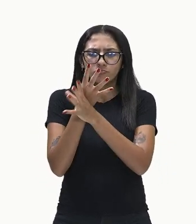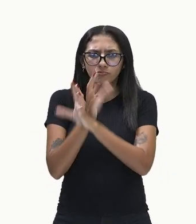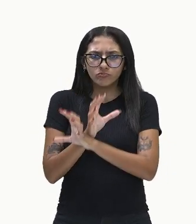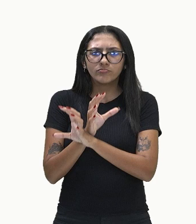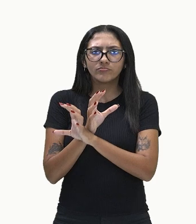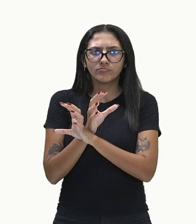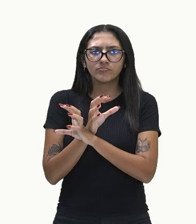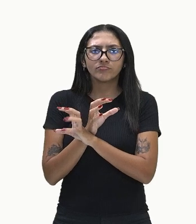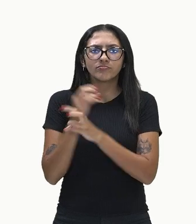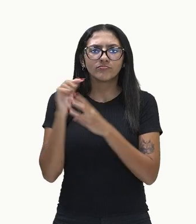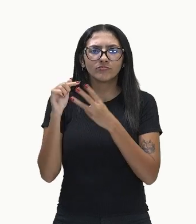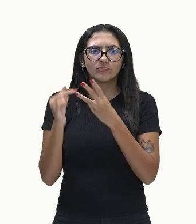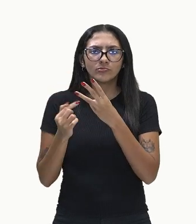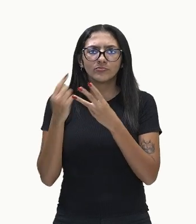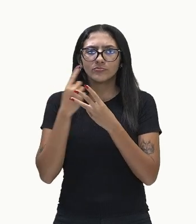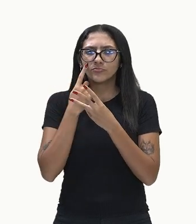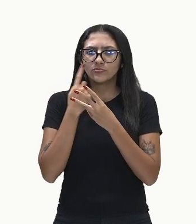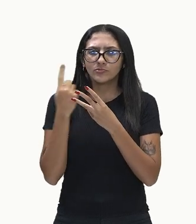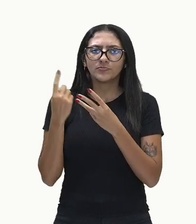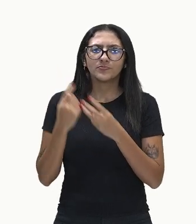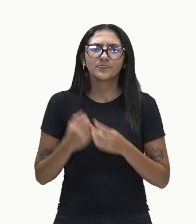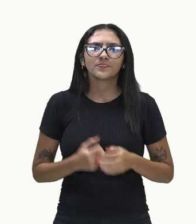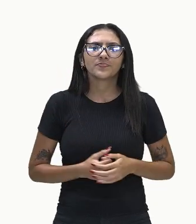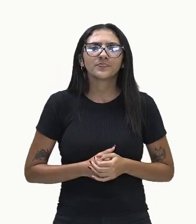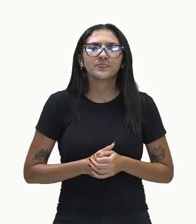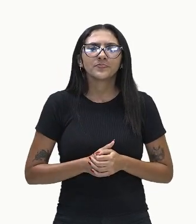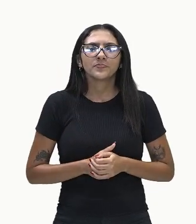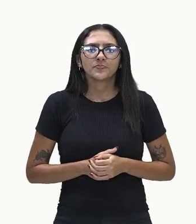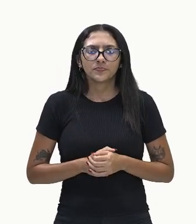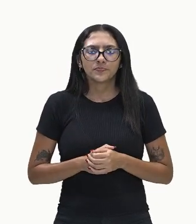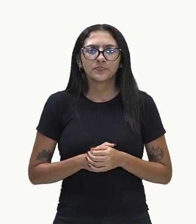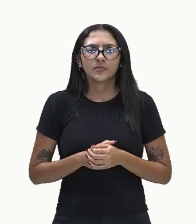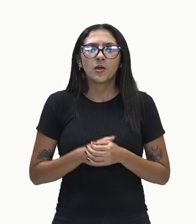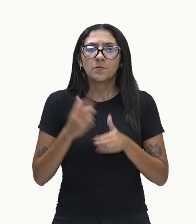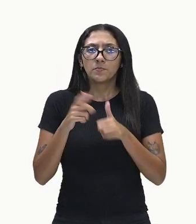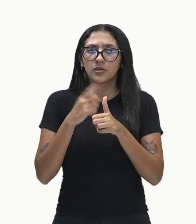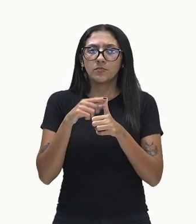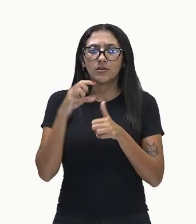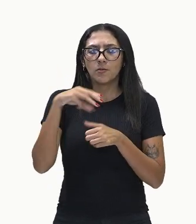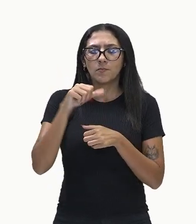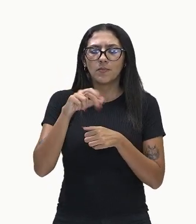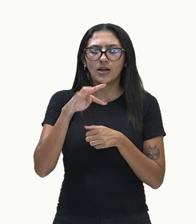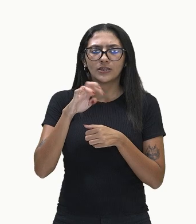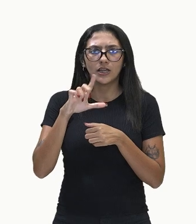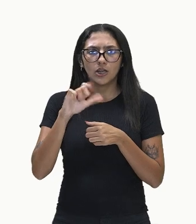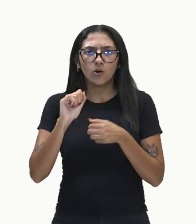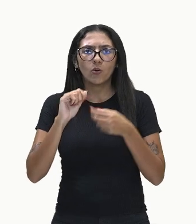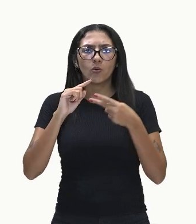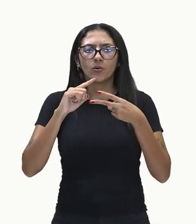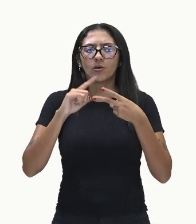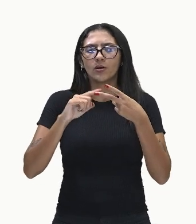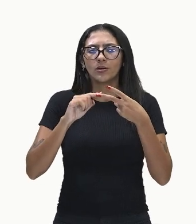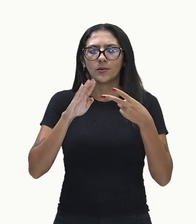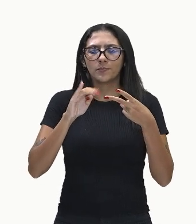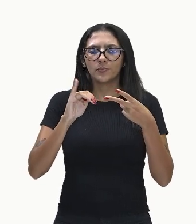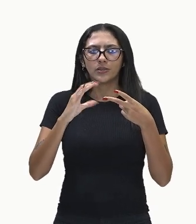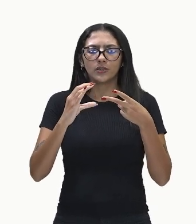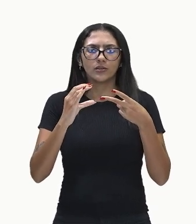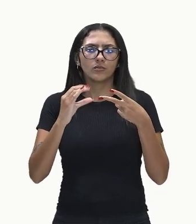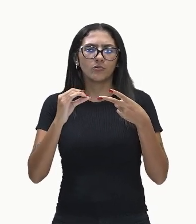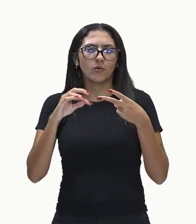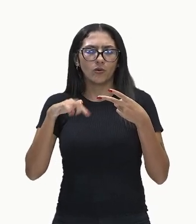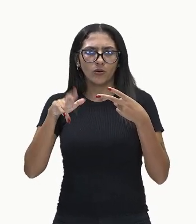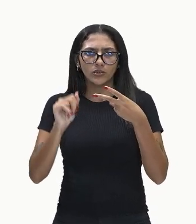Martelo, bigorna e estribo. Tá bom? Primeiro martelo, depois bigorna e bem aqui o estribo.